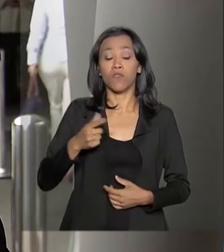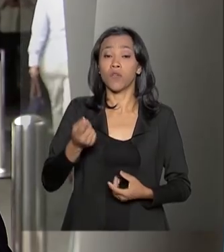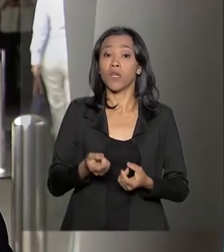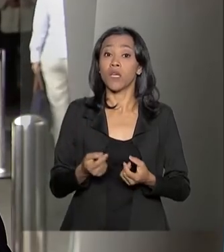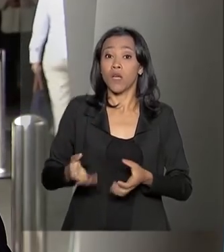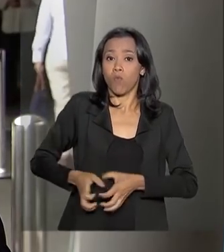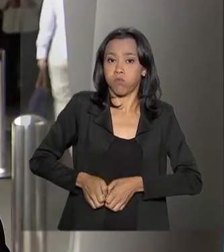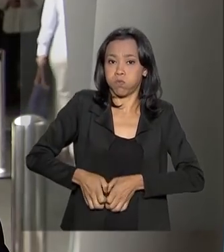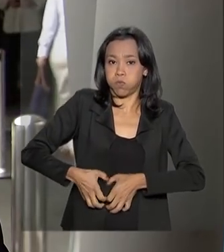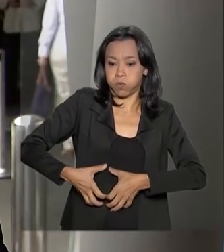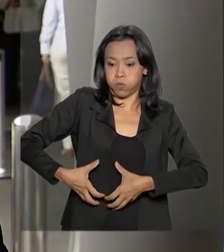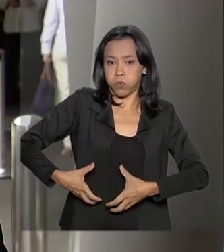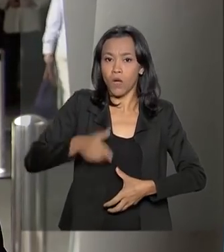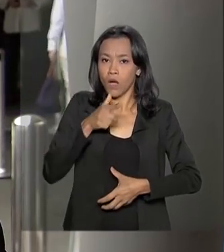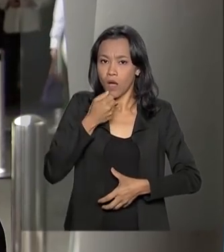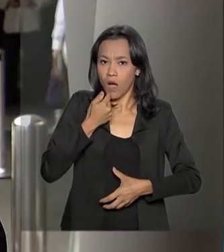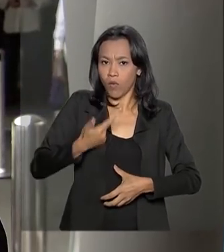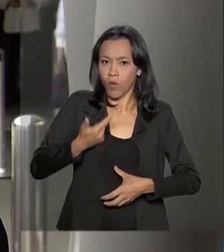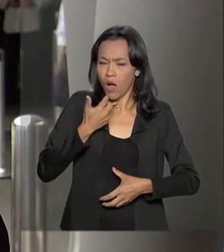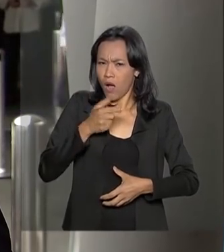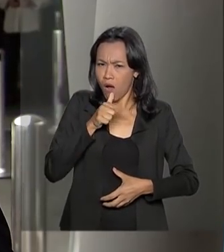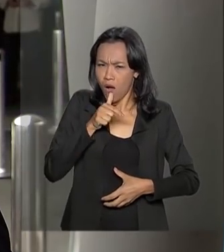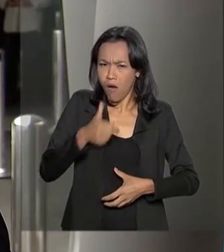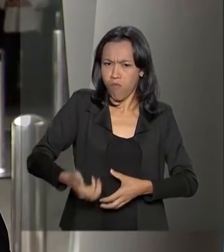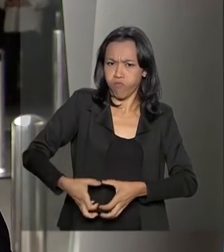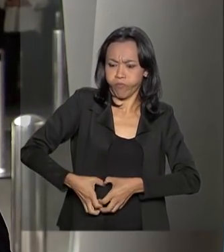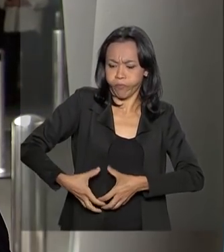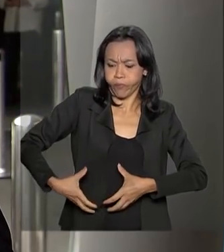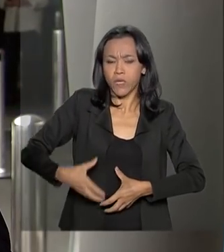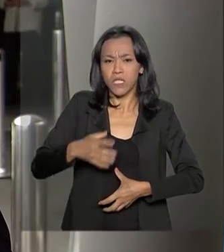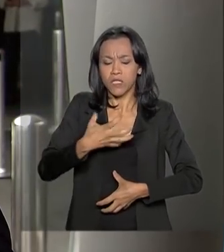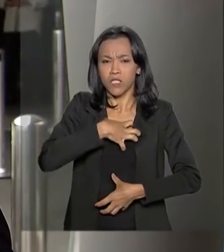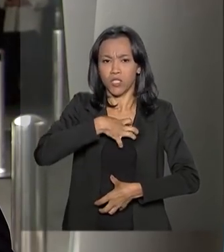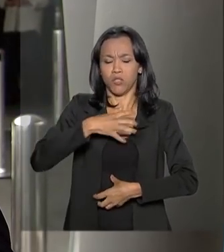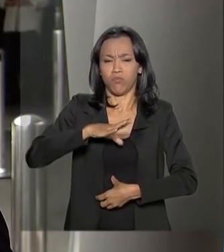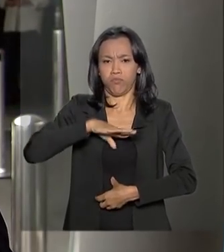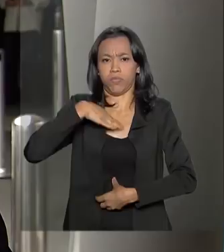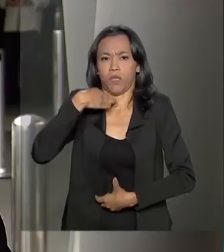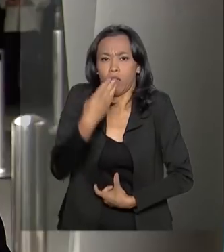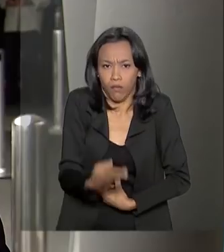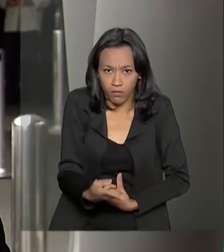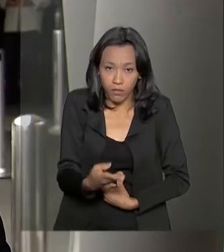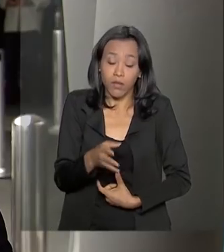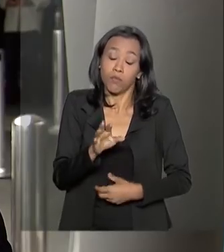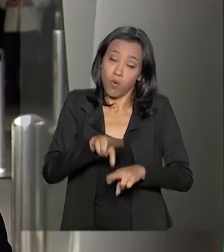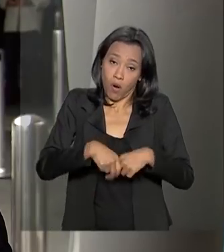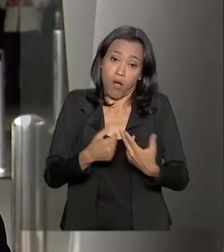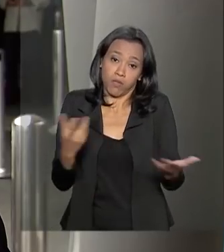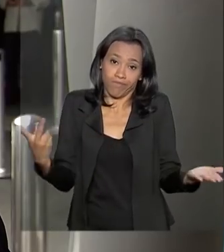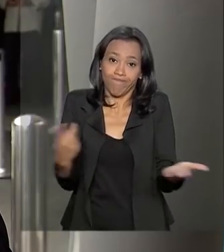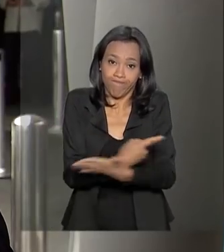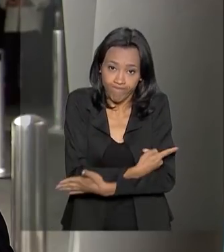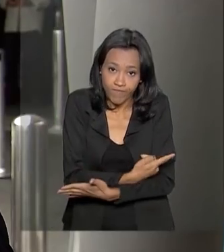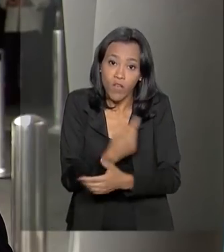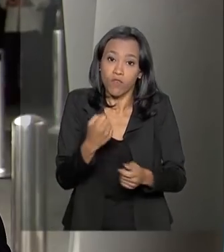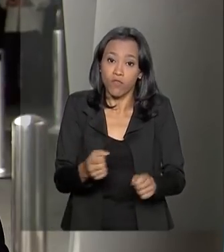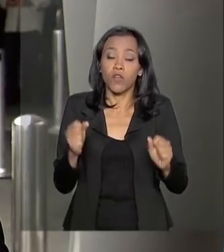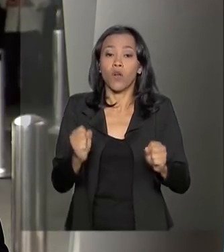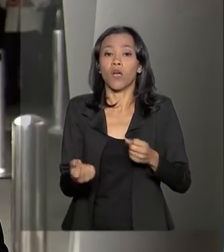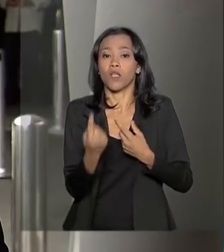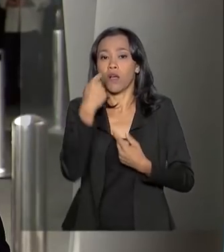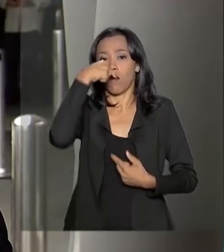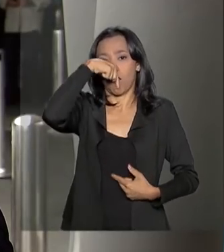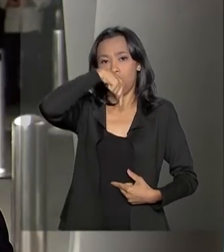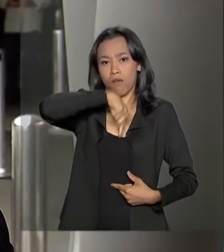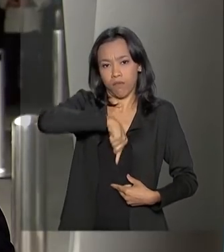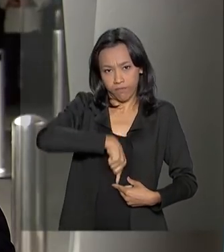estômago e, por isso, teve um pouco de náuseas. Em decorrência desse tipo de problema, foi instalada uma sonda nasogástrica, que